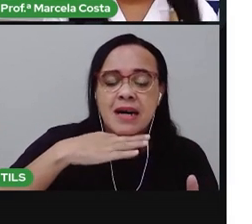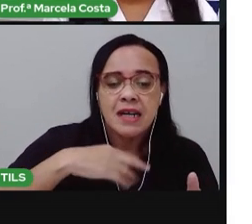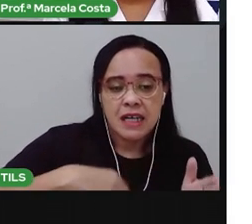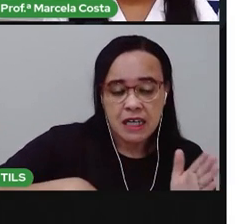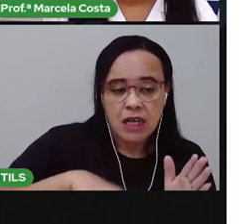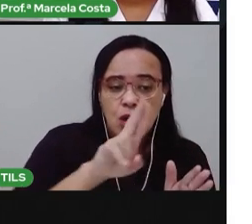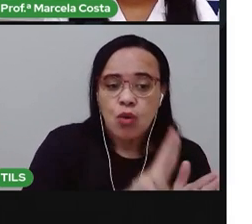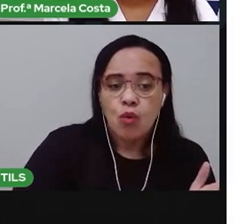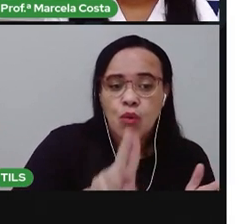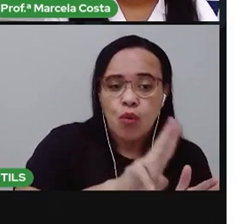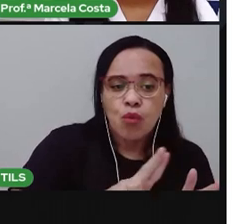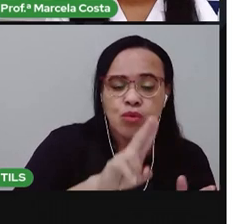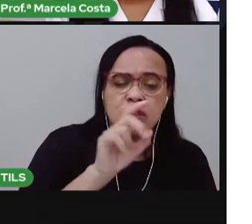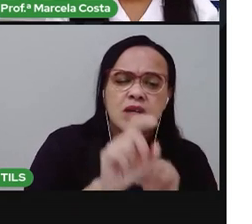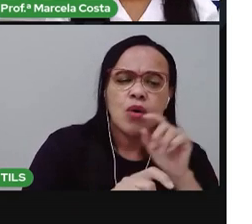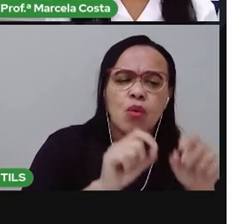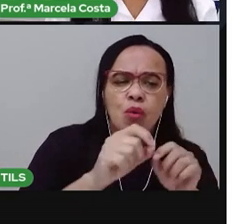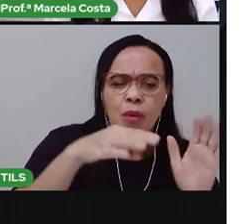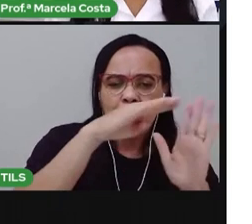usa para fazer o quê?